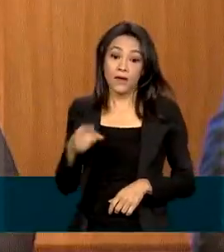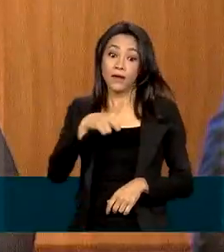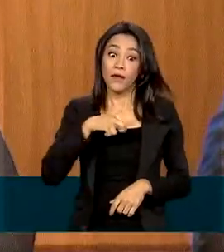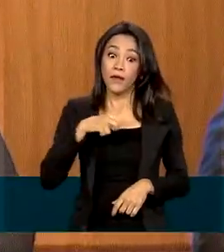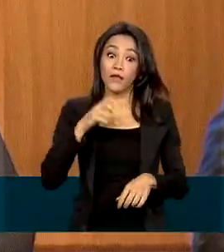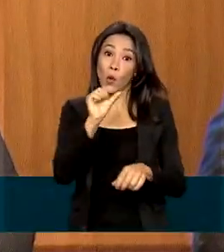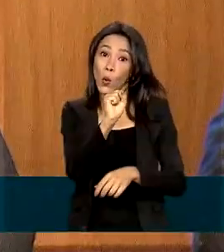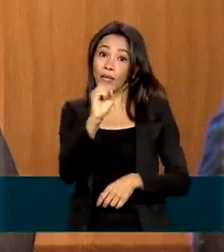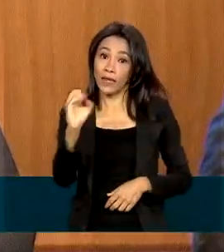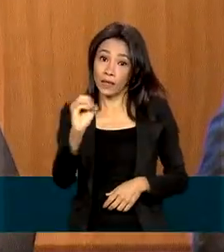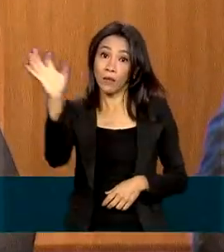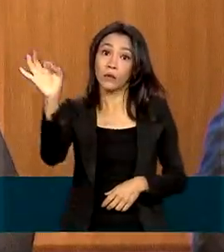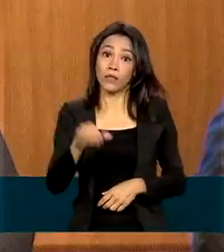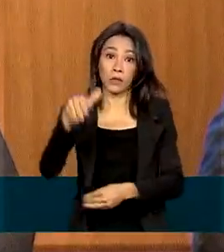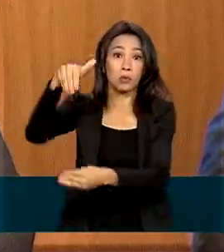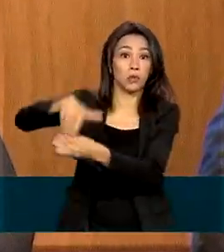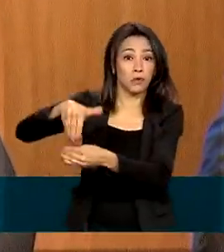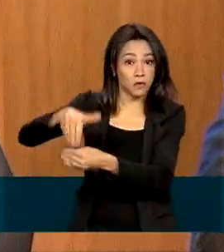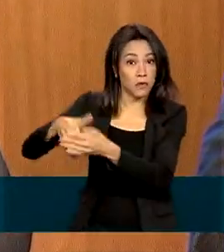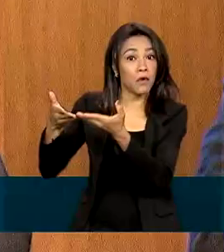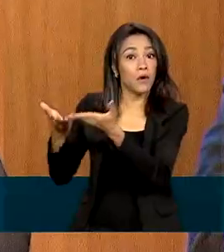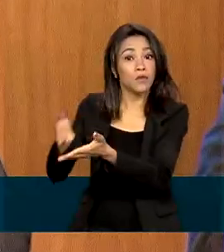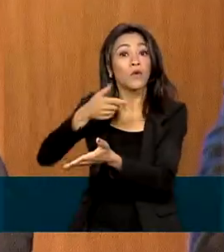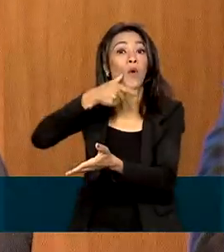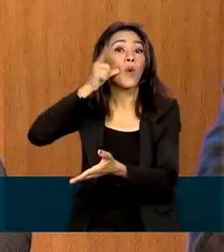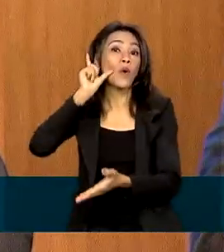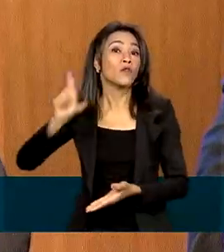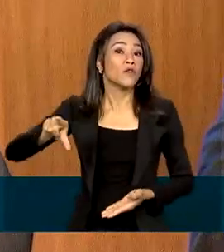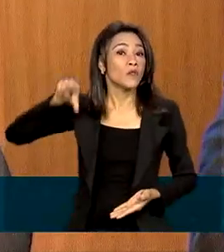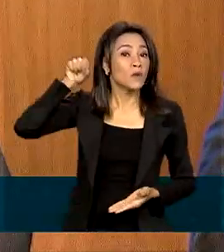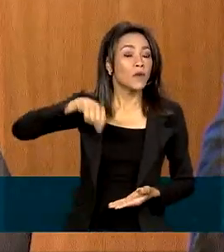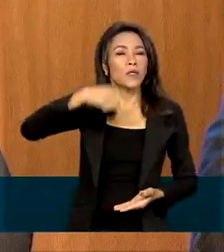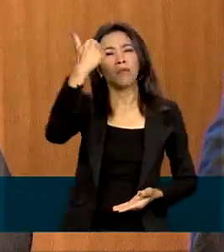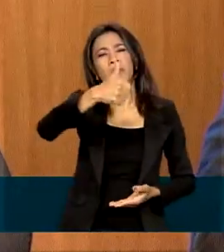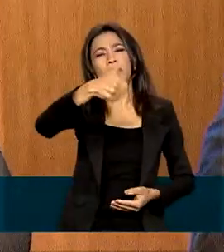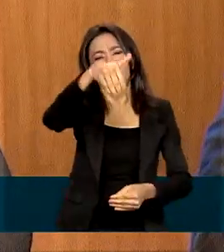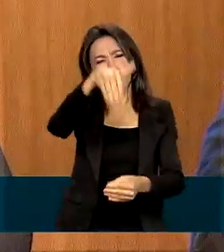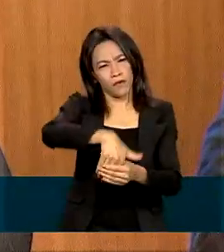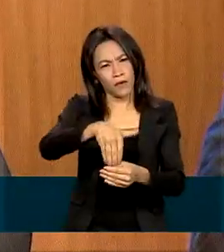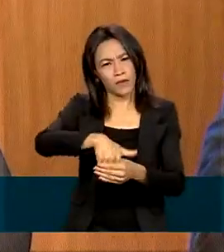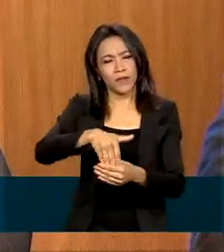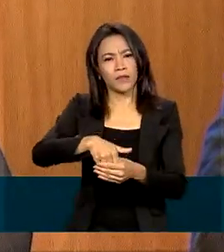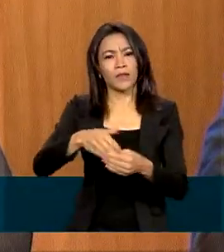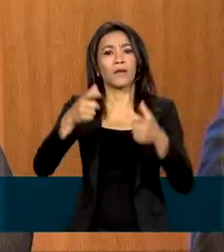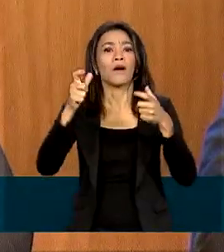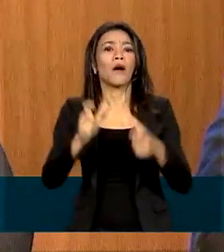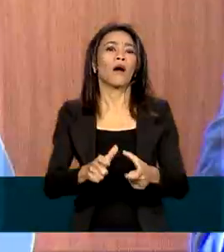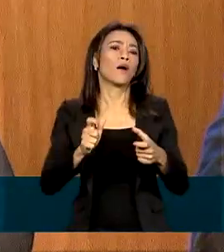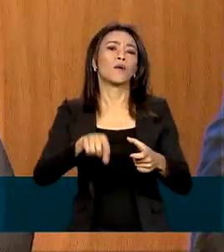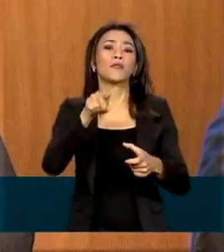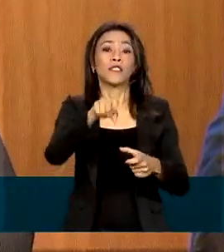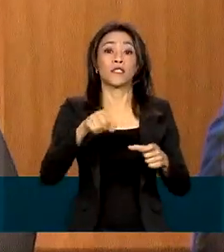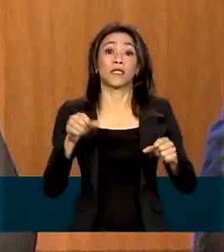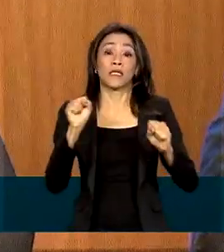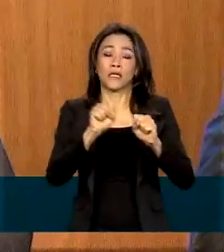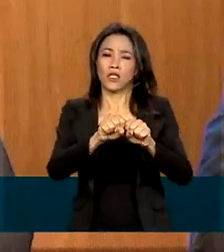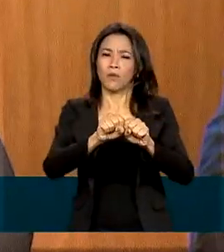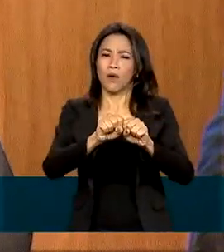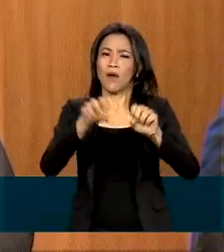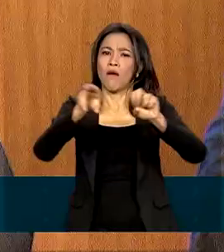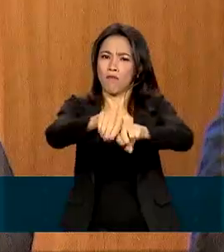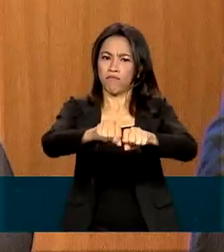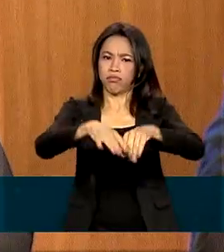80% dos votos e foi eleito ontem no primeiro turno da votação da Assembleia de Governadores, que reúne